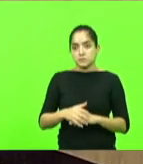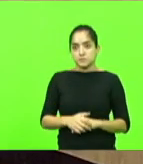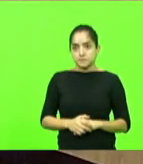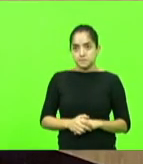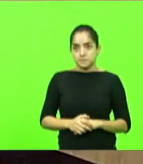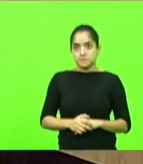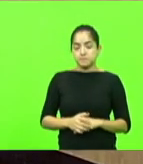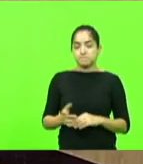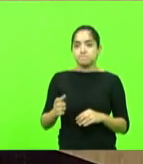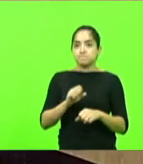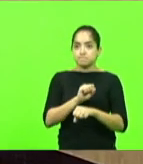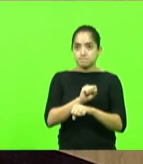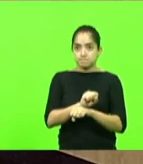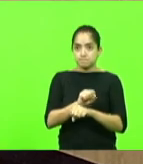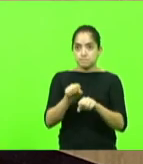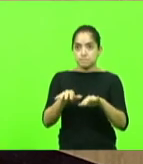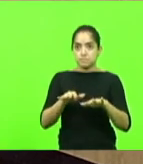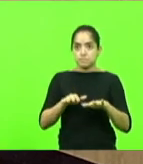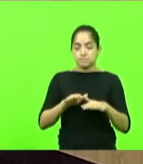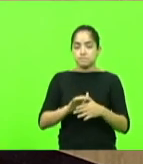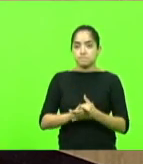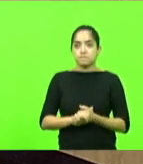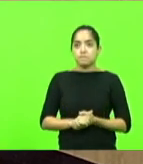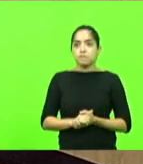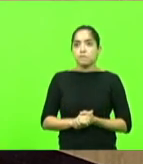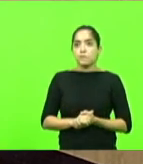Está suspensa a sessão.